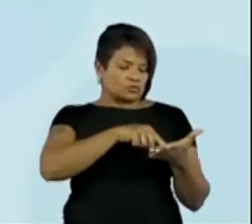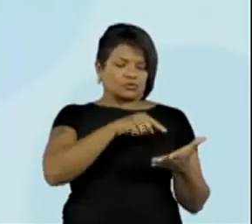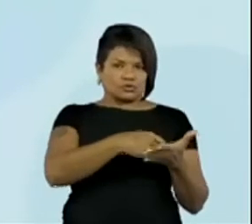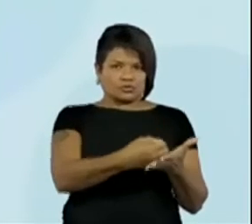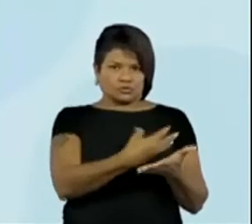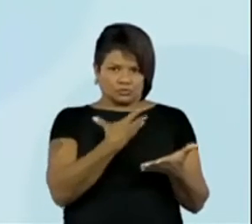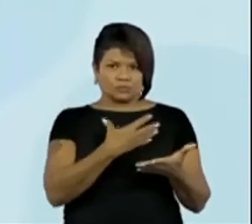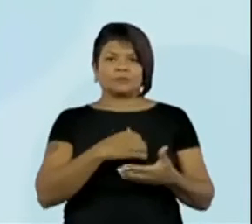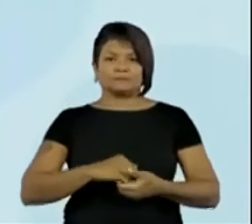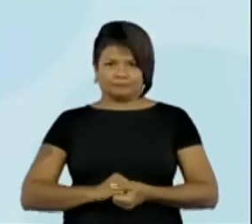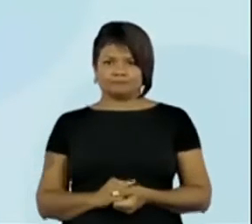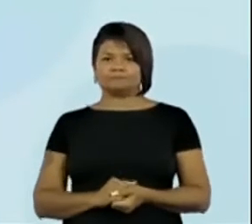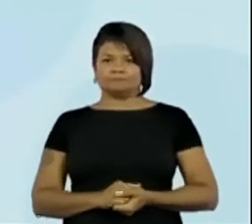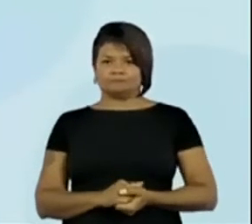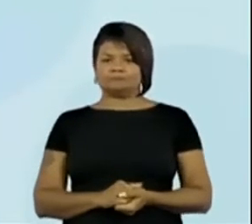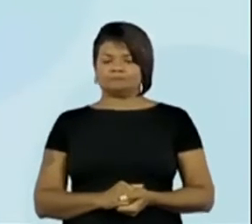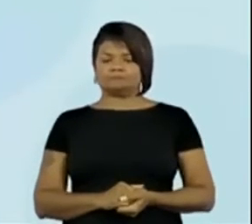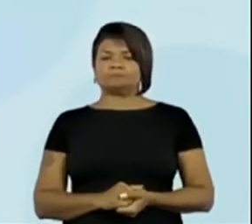Fazer.